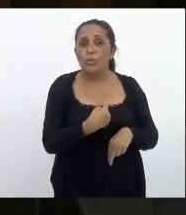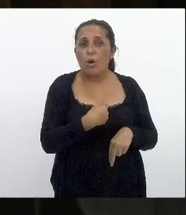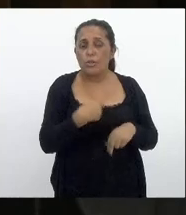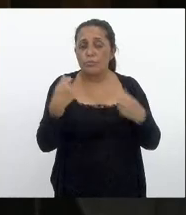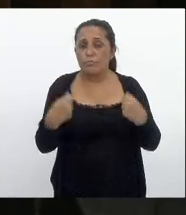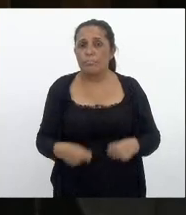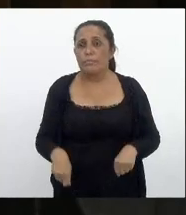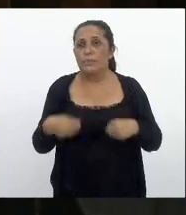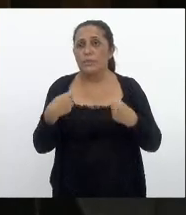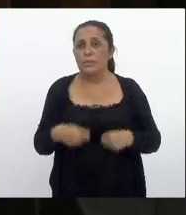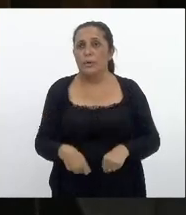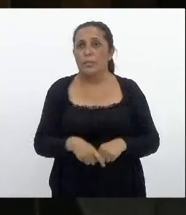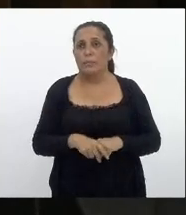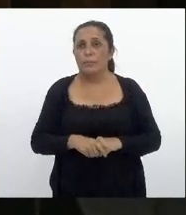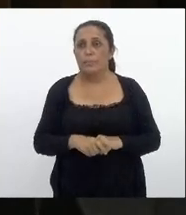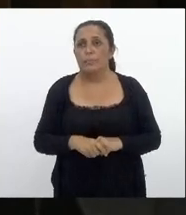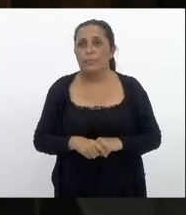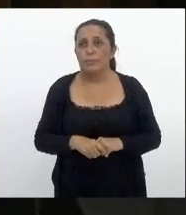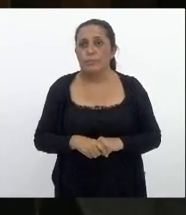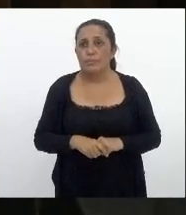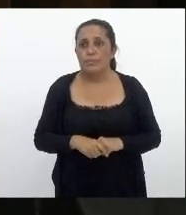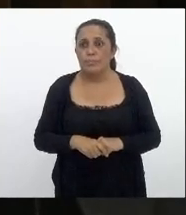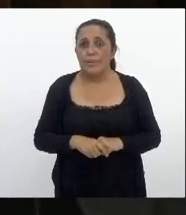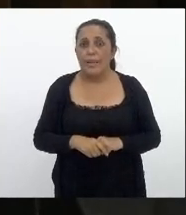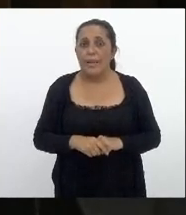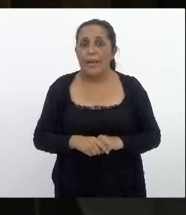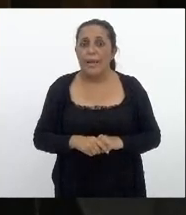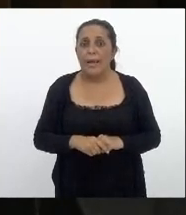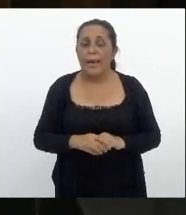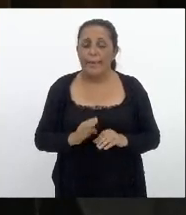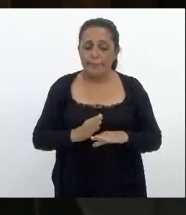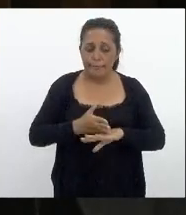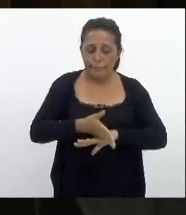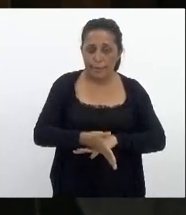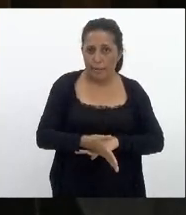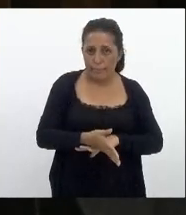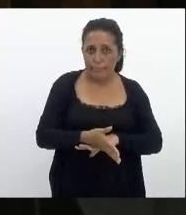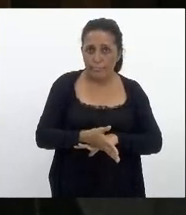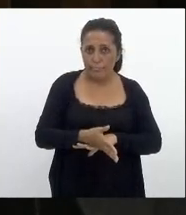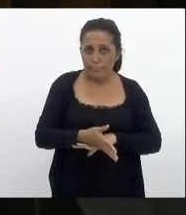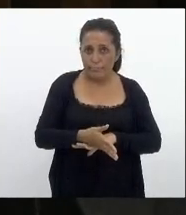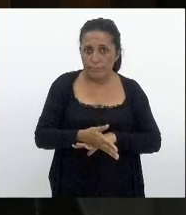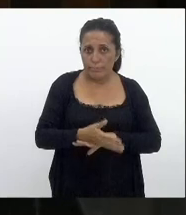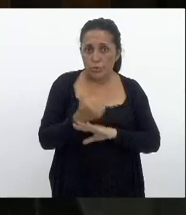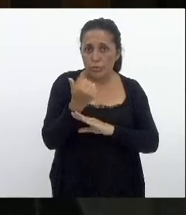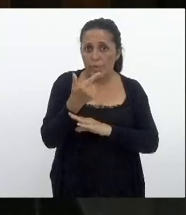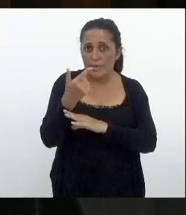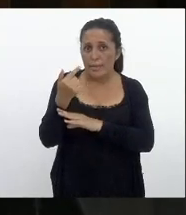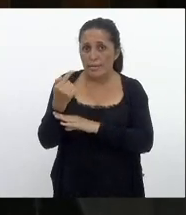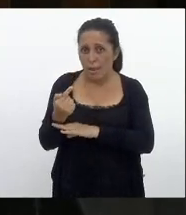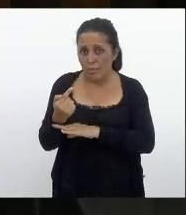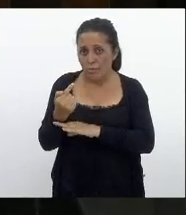precisos nós precisamos entrar no regime de recuperação fiscal em 2017